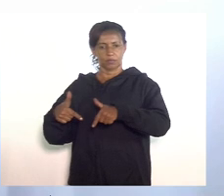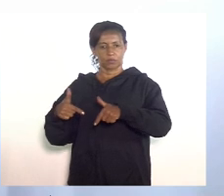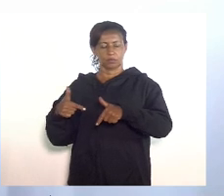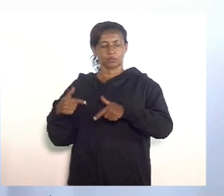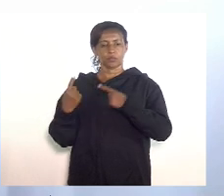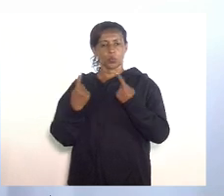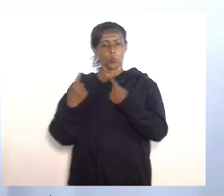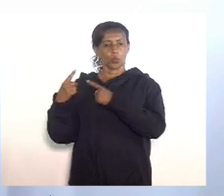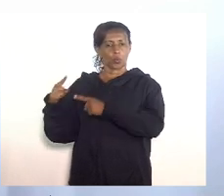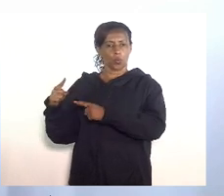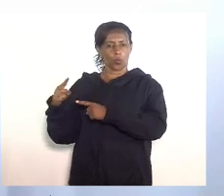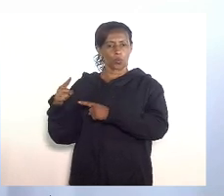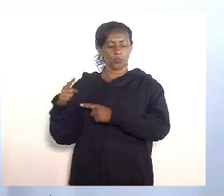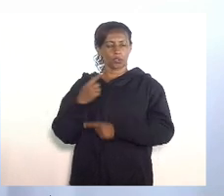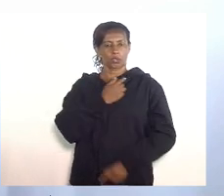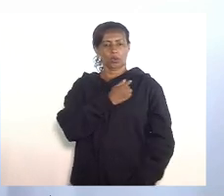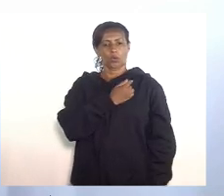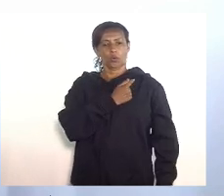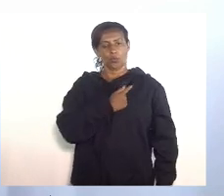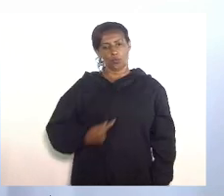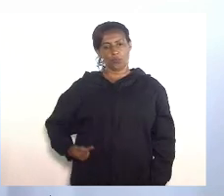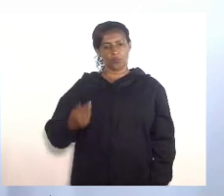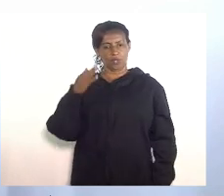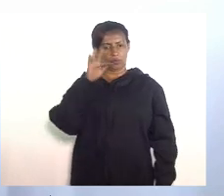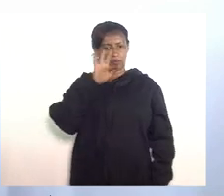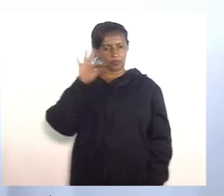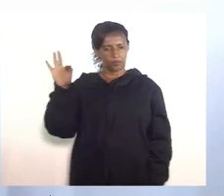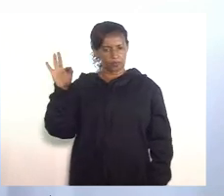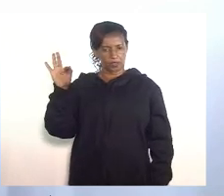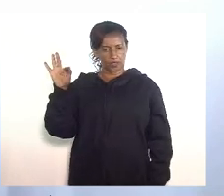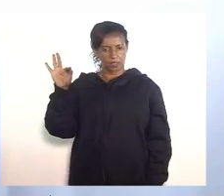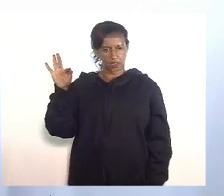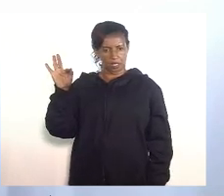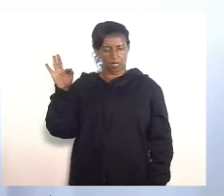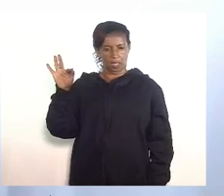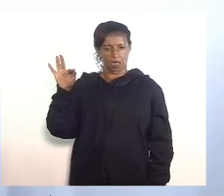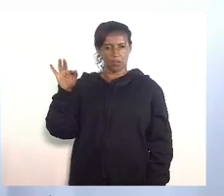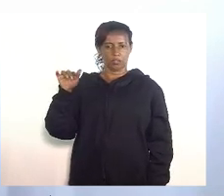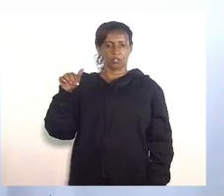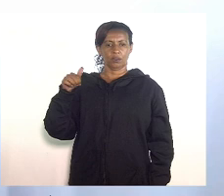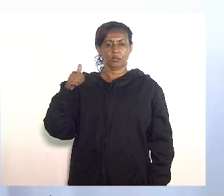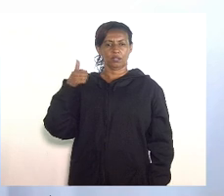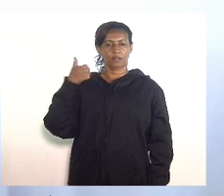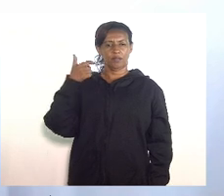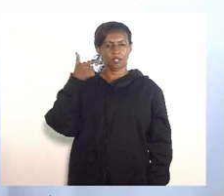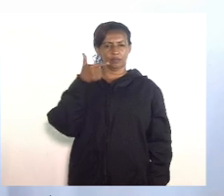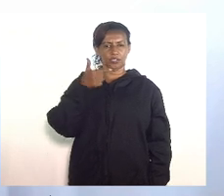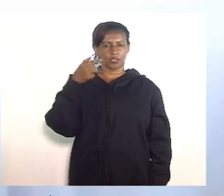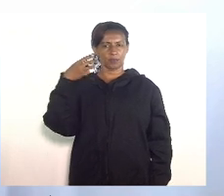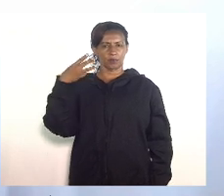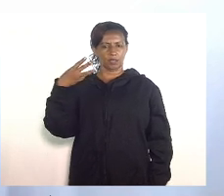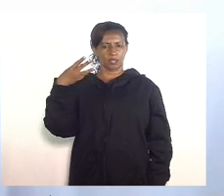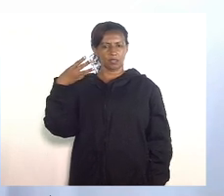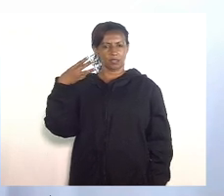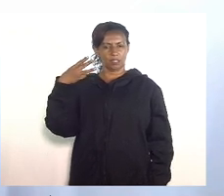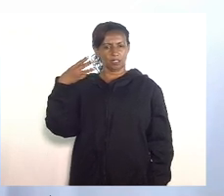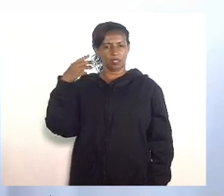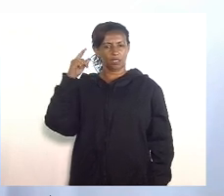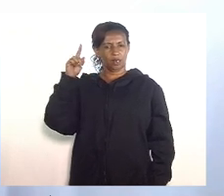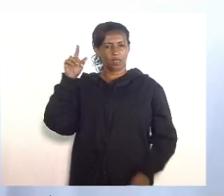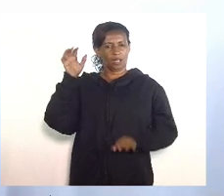governo federal em face ao governo federal que tramita na 23ª vala federal e o que se